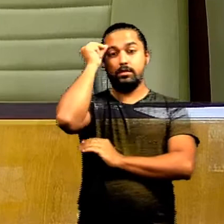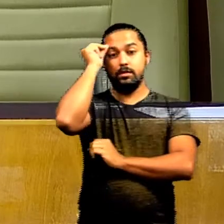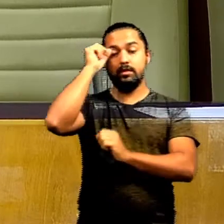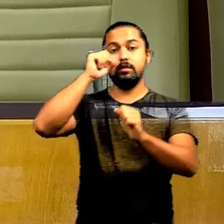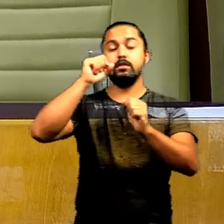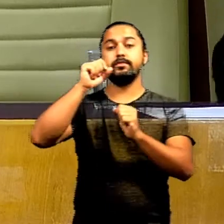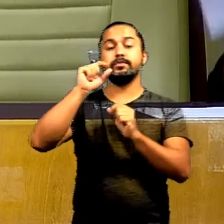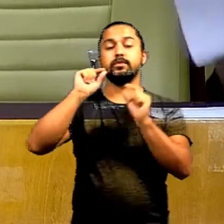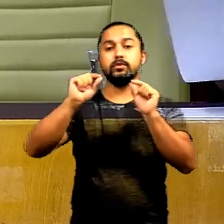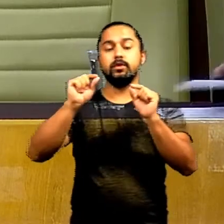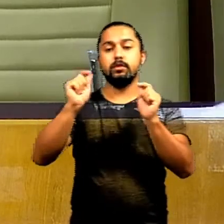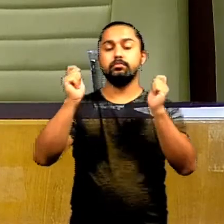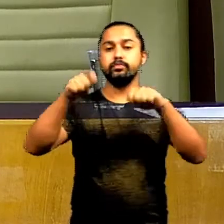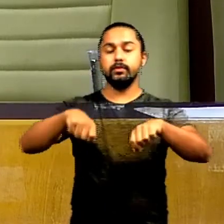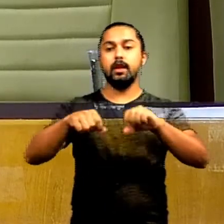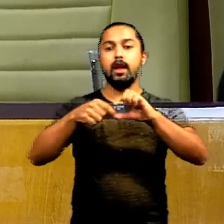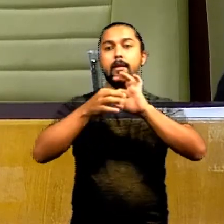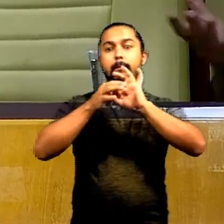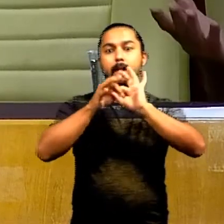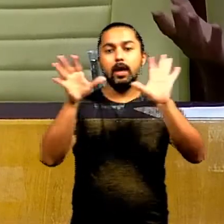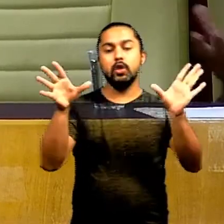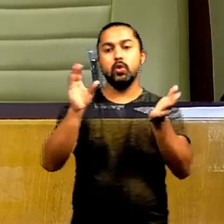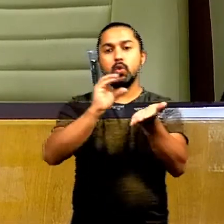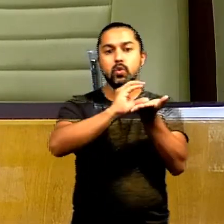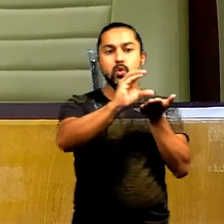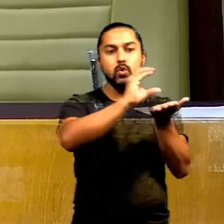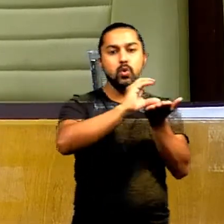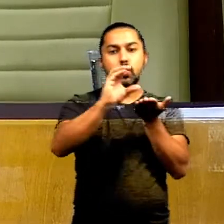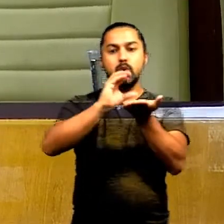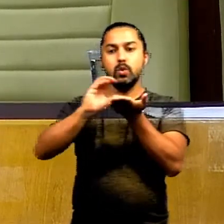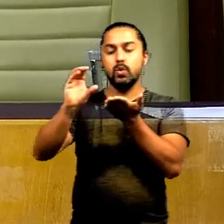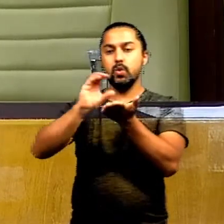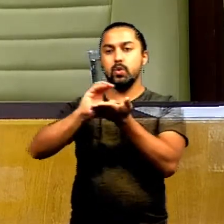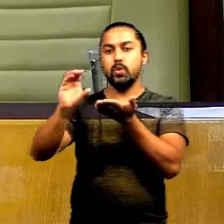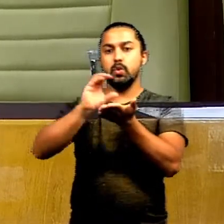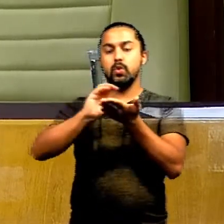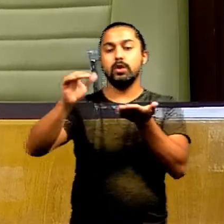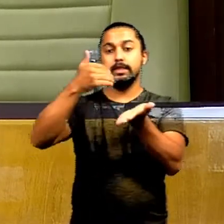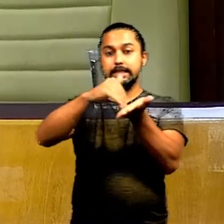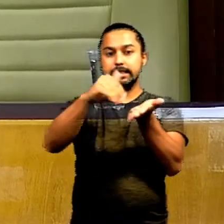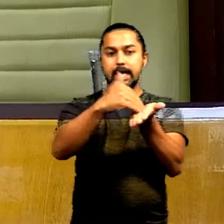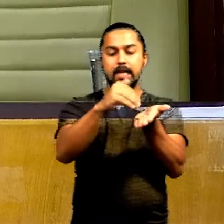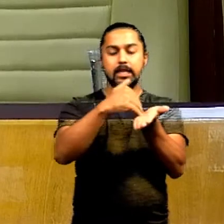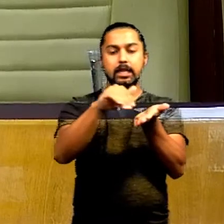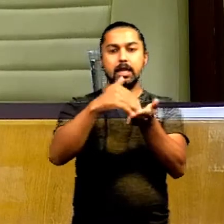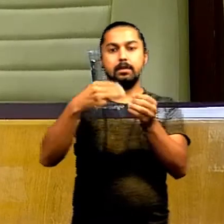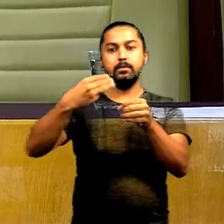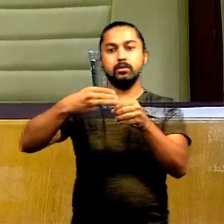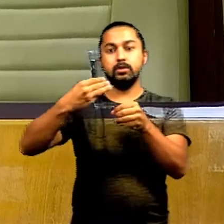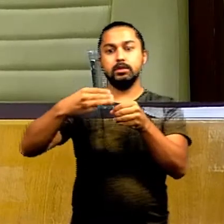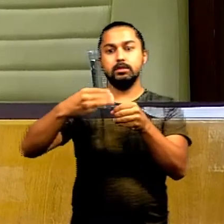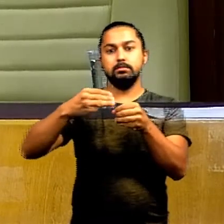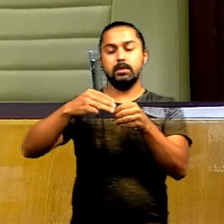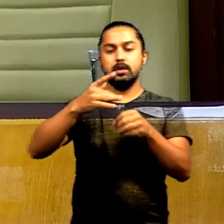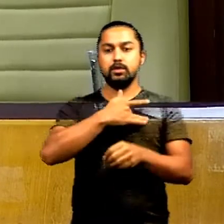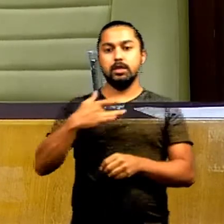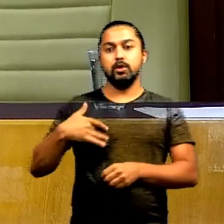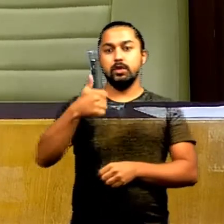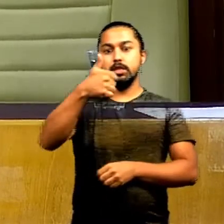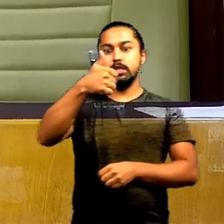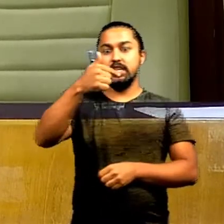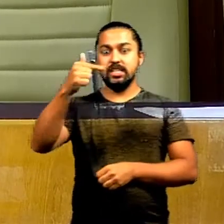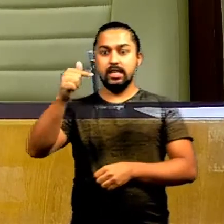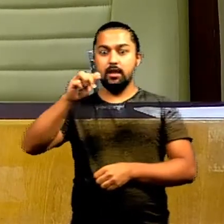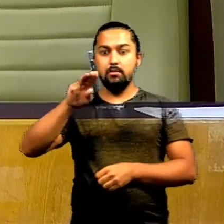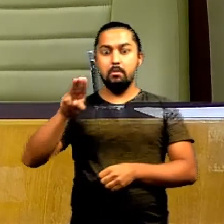do Prefeito, mensagem para conhecimento de abertura de créditos adicionais extraordinários à Secretaria Municipal de Saúde, no montante de R 17